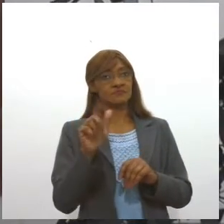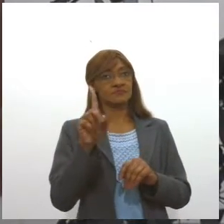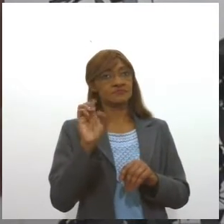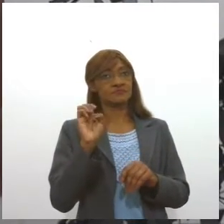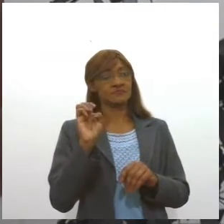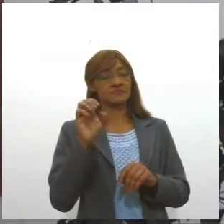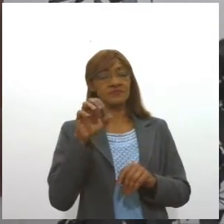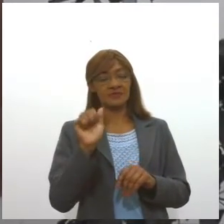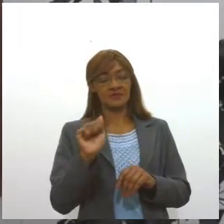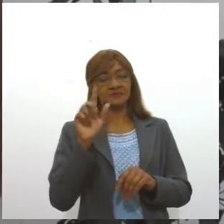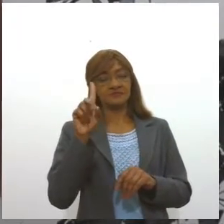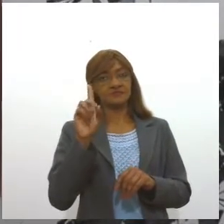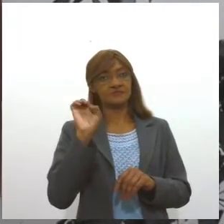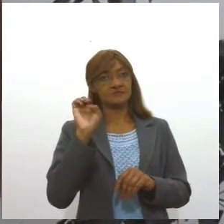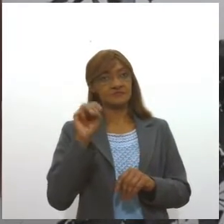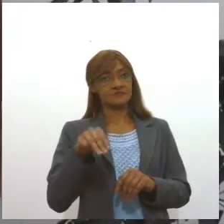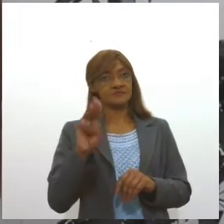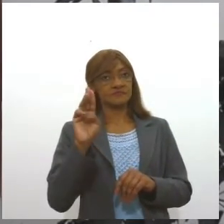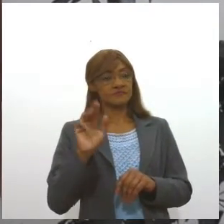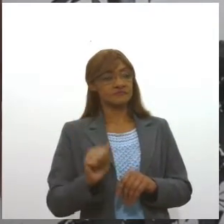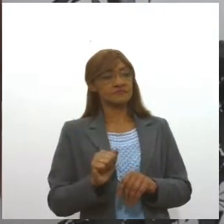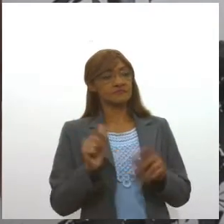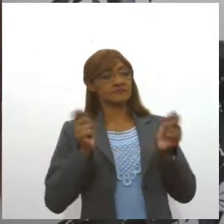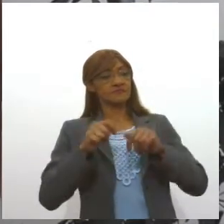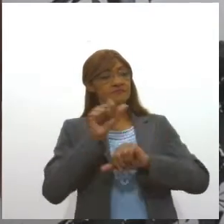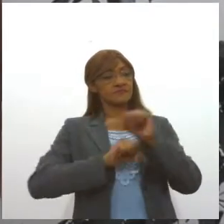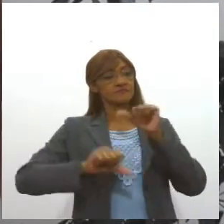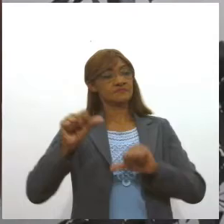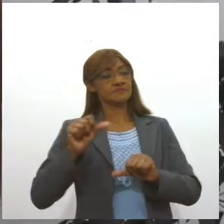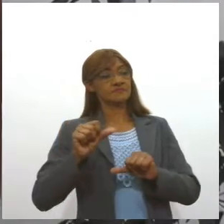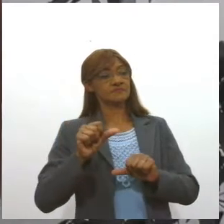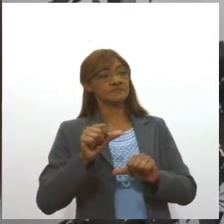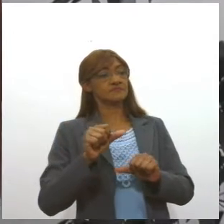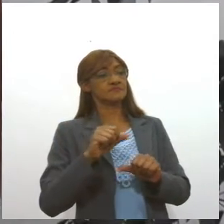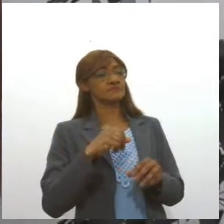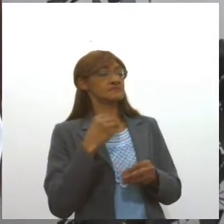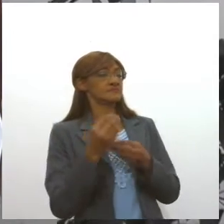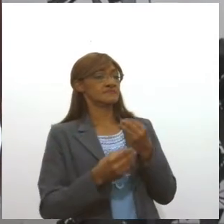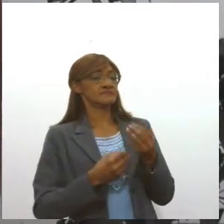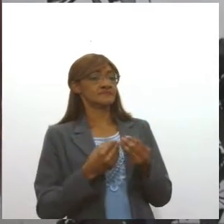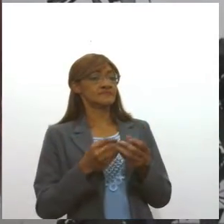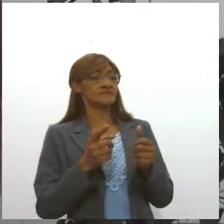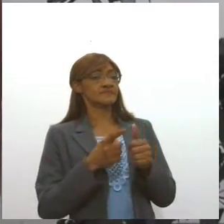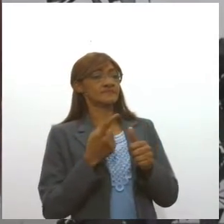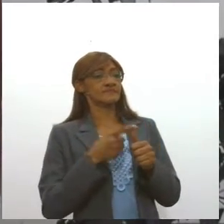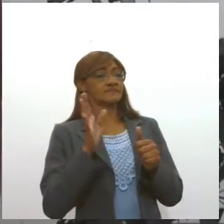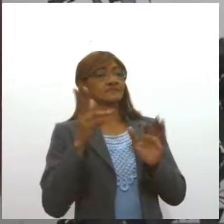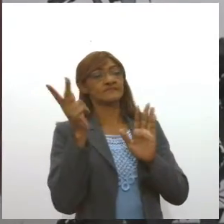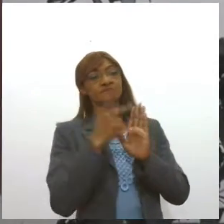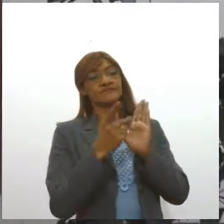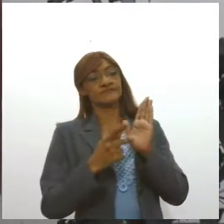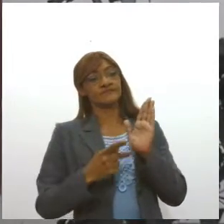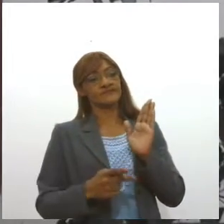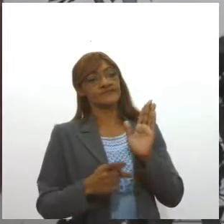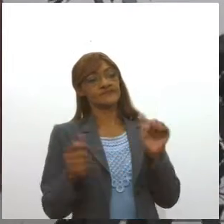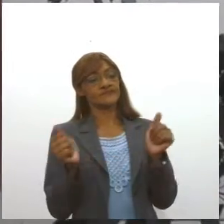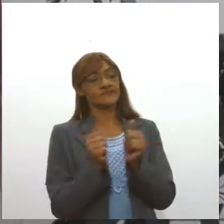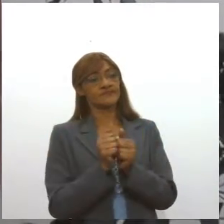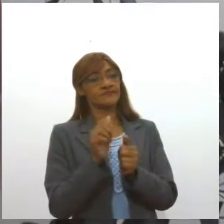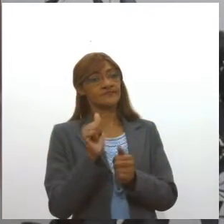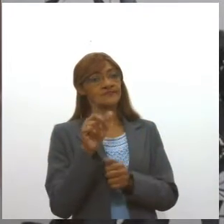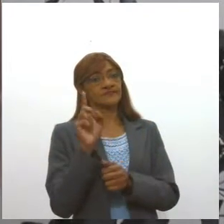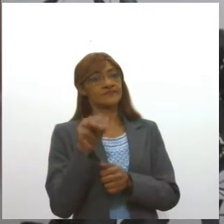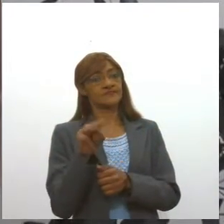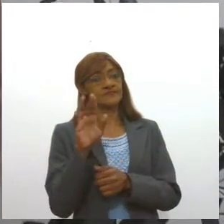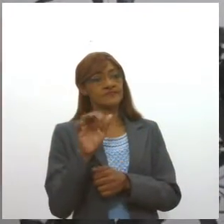procedimento do fluxograma mudasse. Ou seja, primeiro eles vão fazer o projeto ambiental junto à DEMA, e a partir do projeto